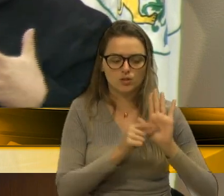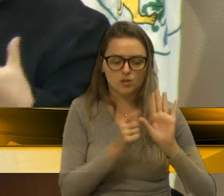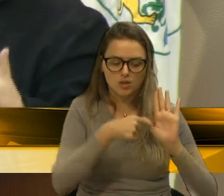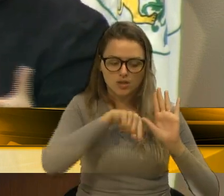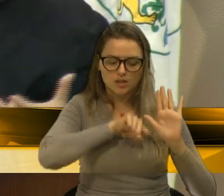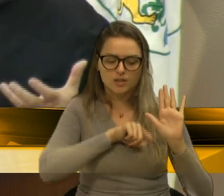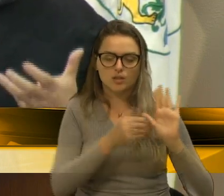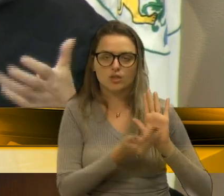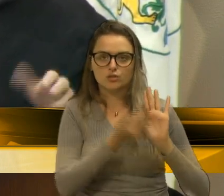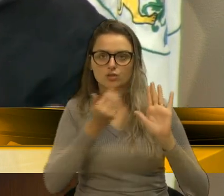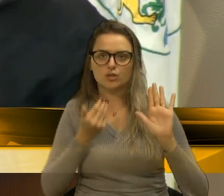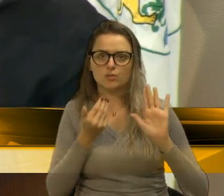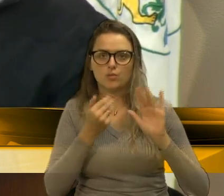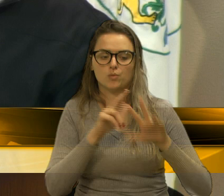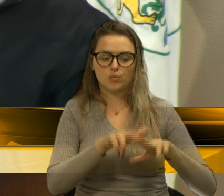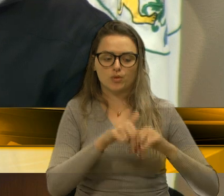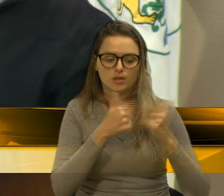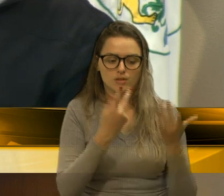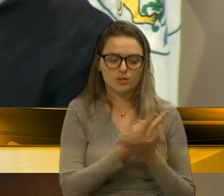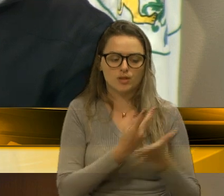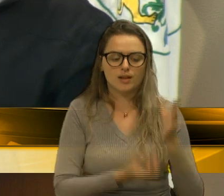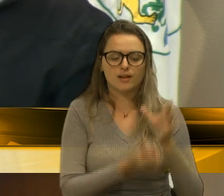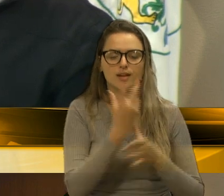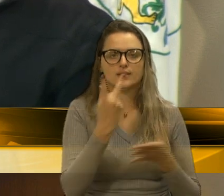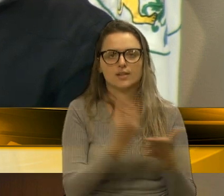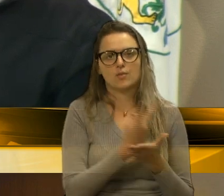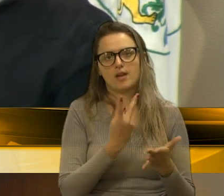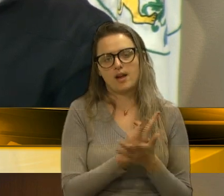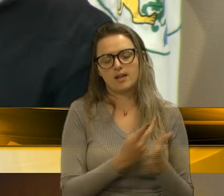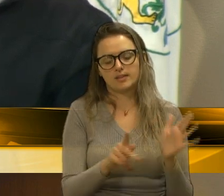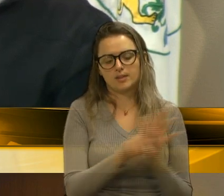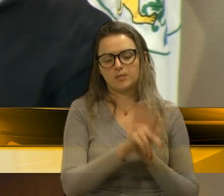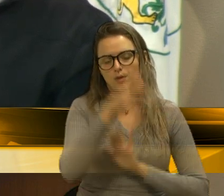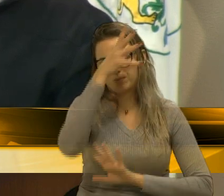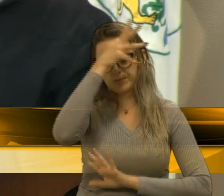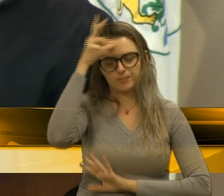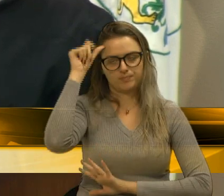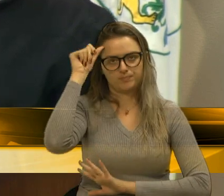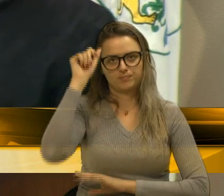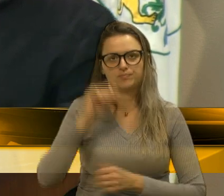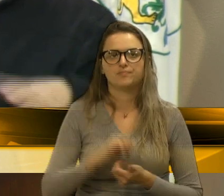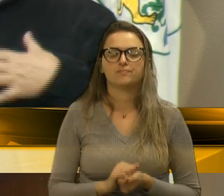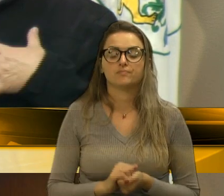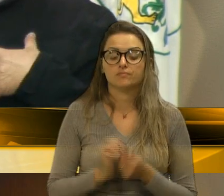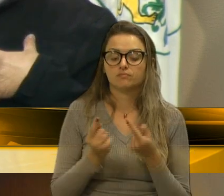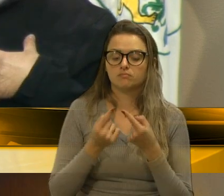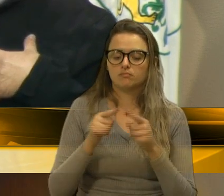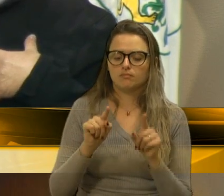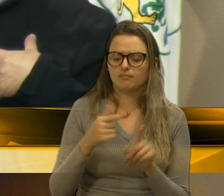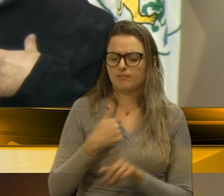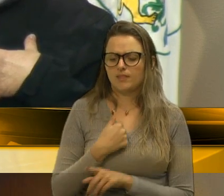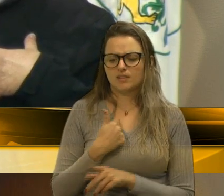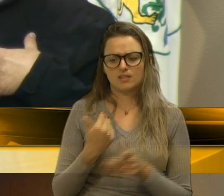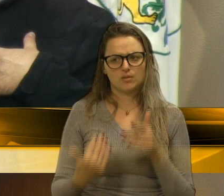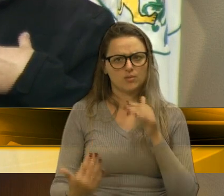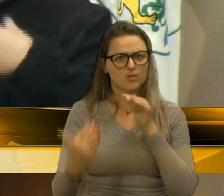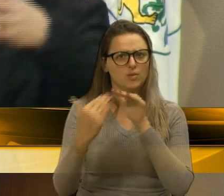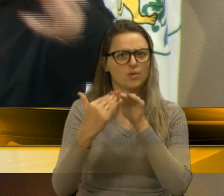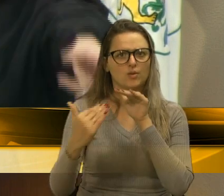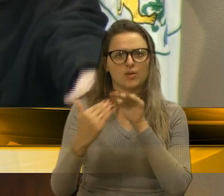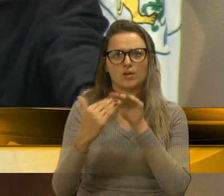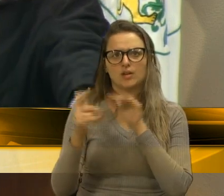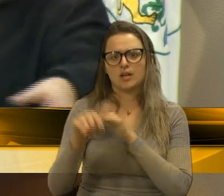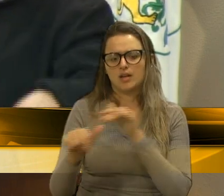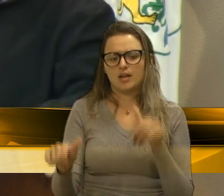formulação equivocada da revisão que foi encaminhada à casa. Mas eu sou obrigado a concordar que é